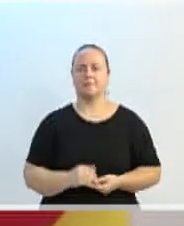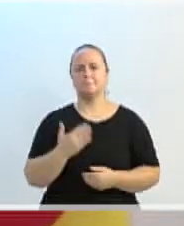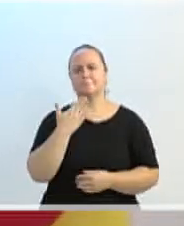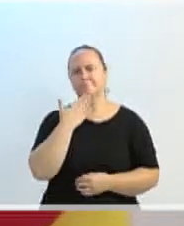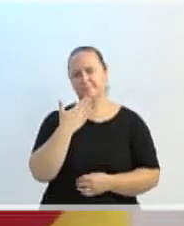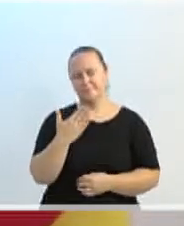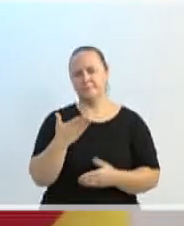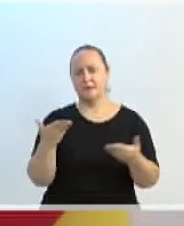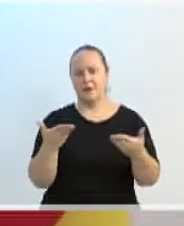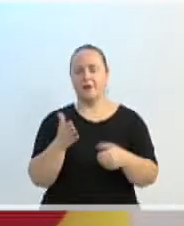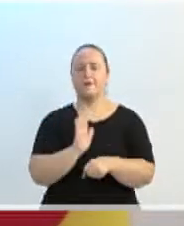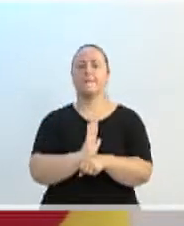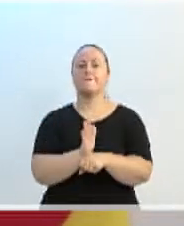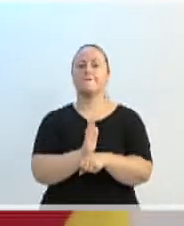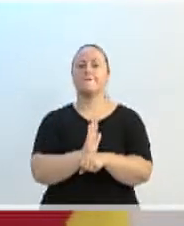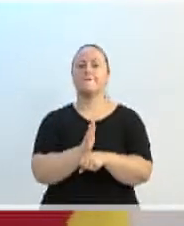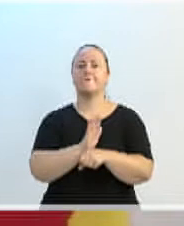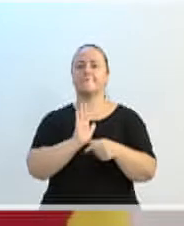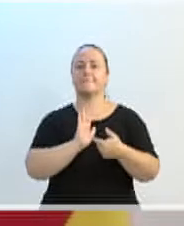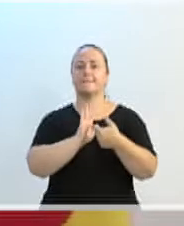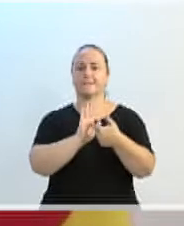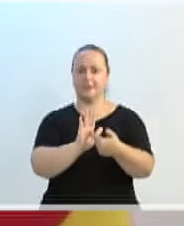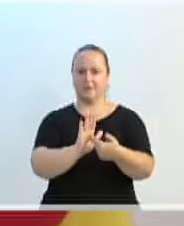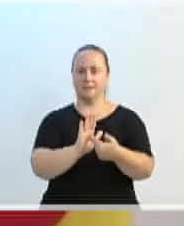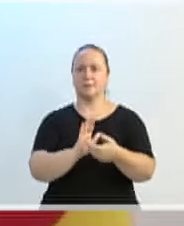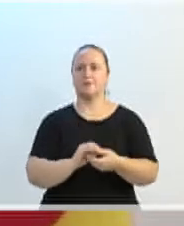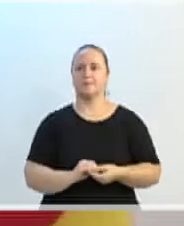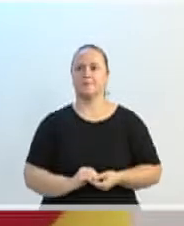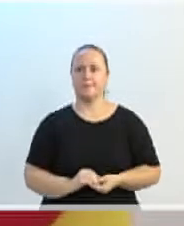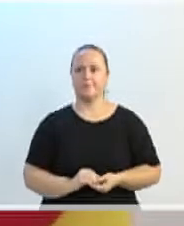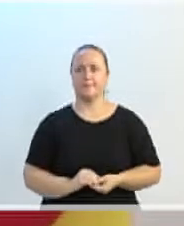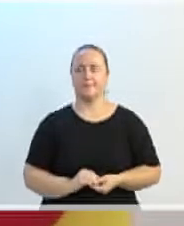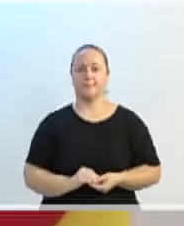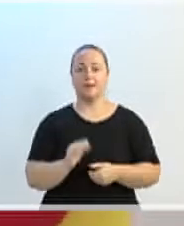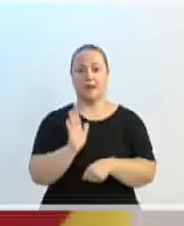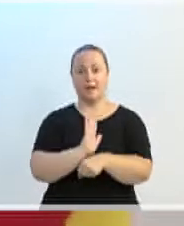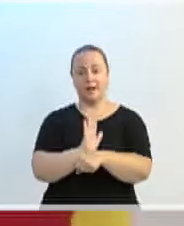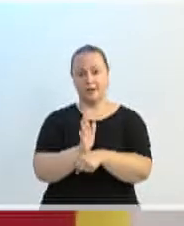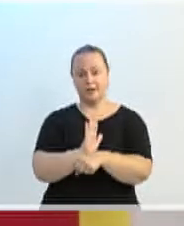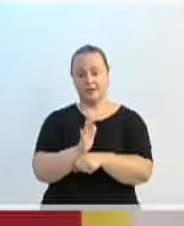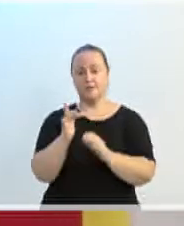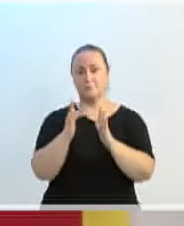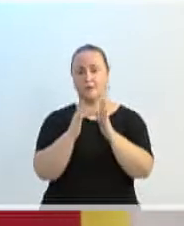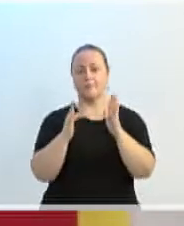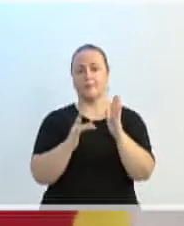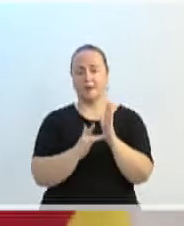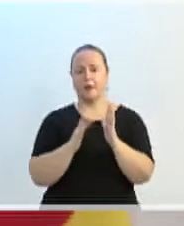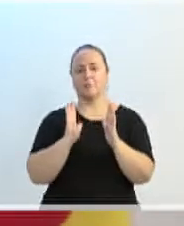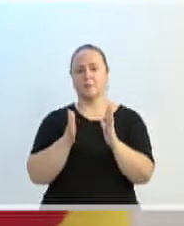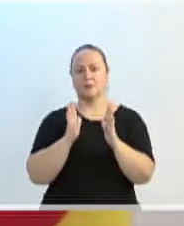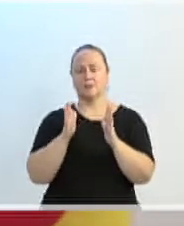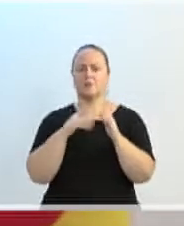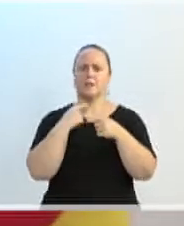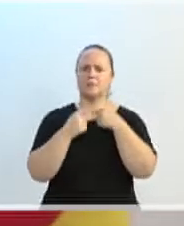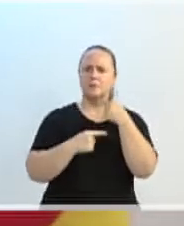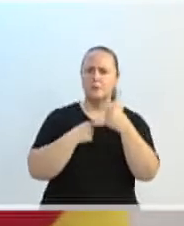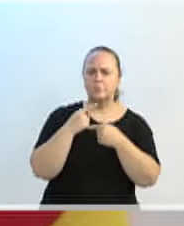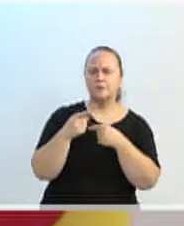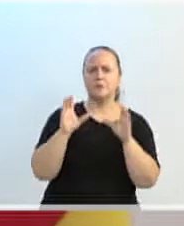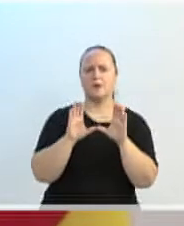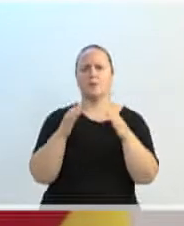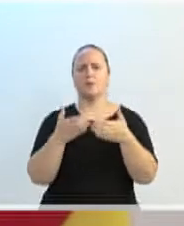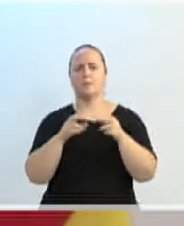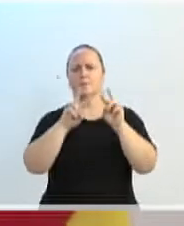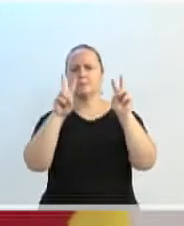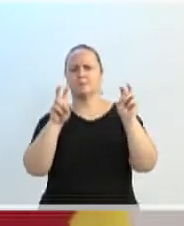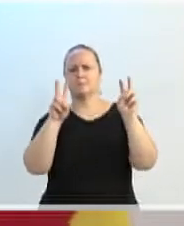vou passar agora um vídeo. Foi pauta aqui na tribuna de dúvidas que a comunidade tem com